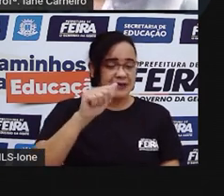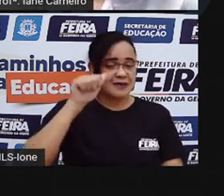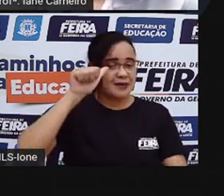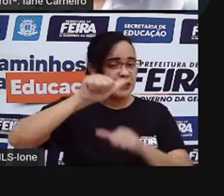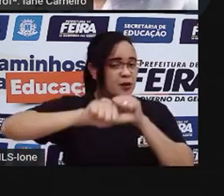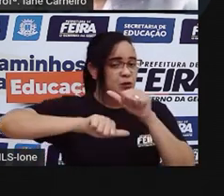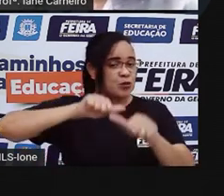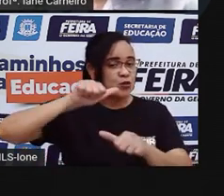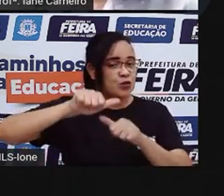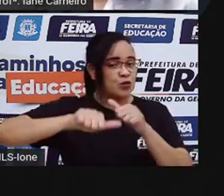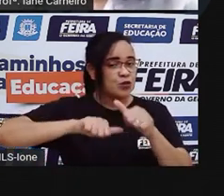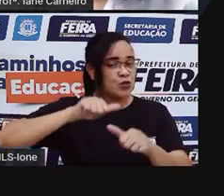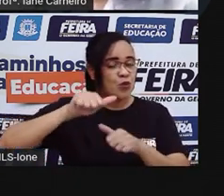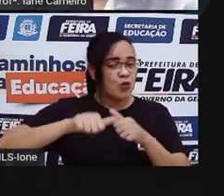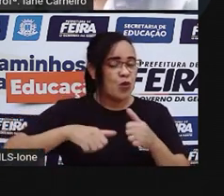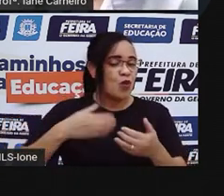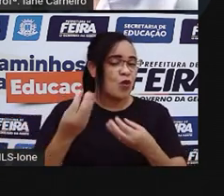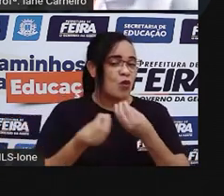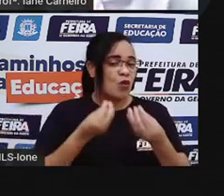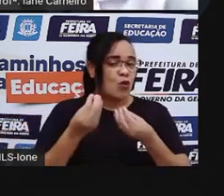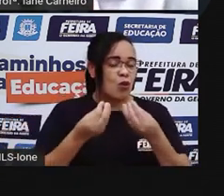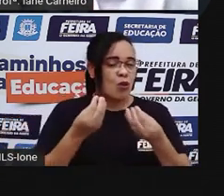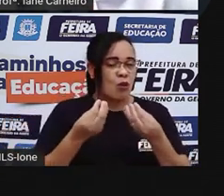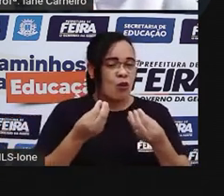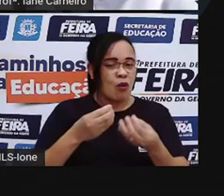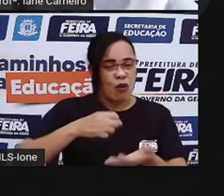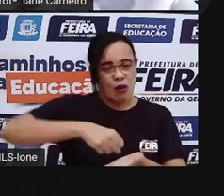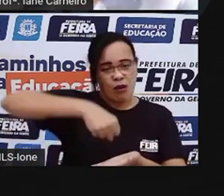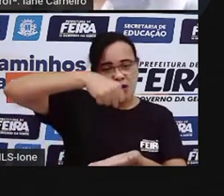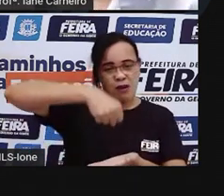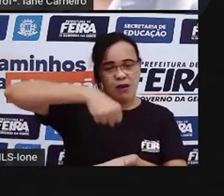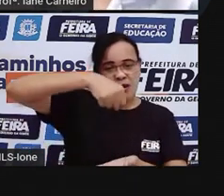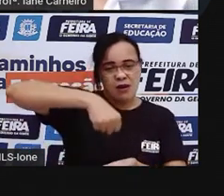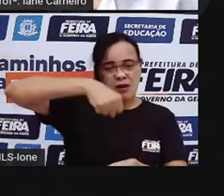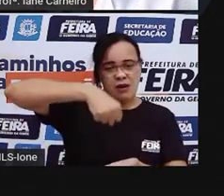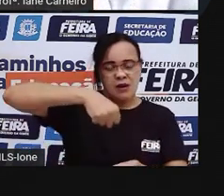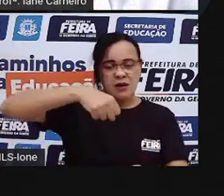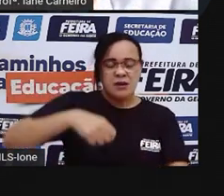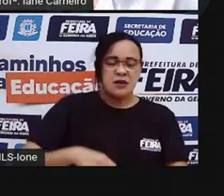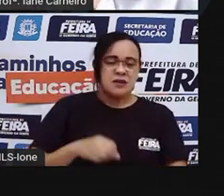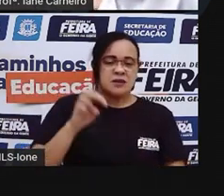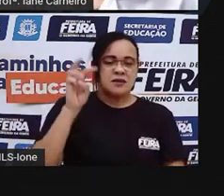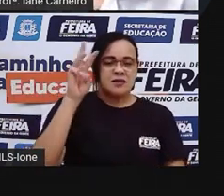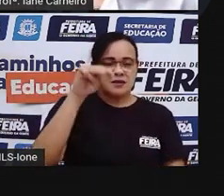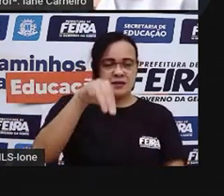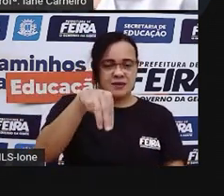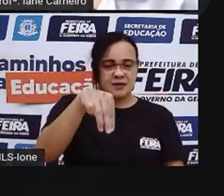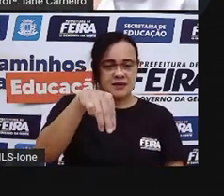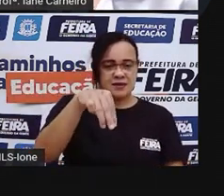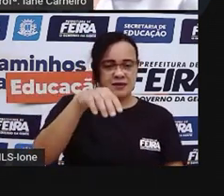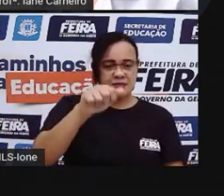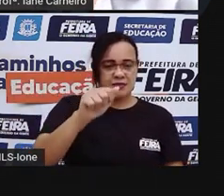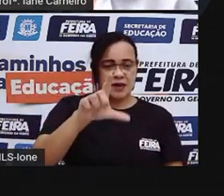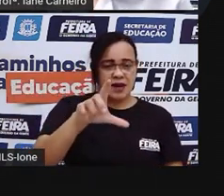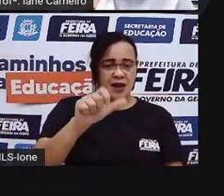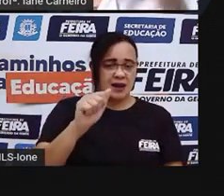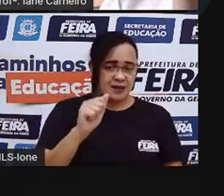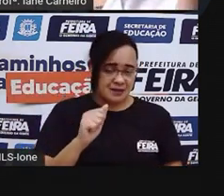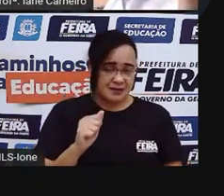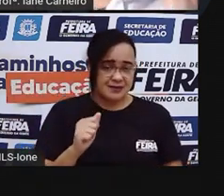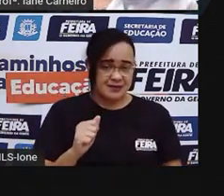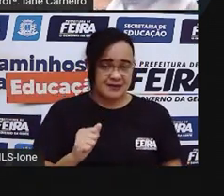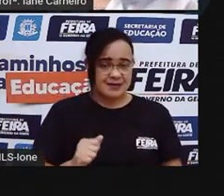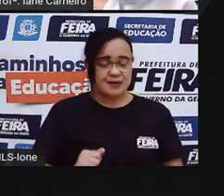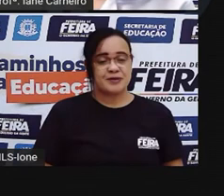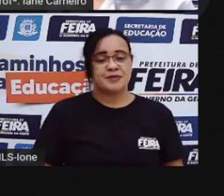Tá escrito Bala Nesse aqui Para escrever Mala Qual é a letrinha Que eu preciso mudar? O B Né? Então ao invés De